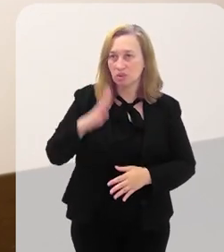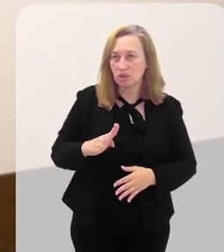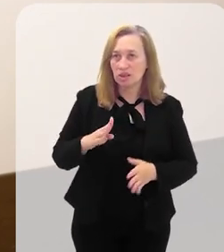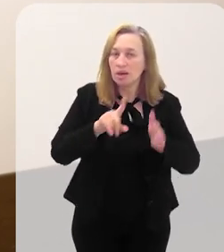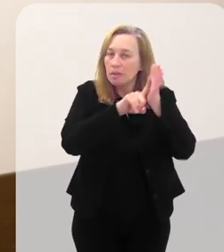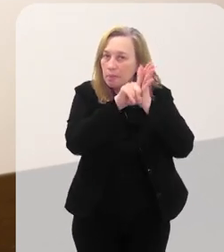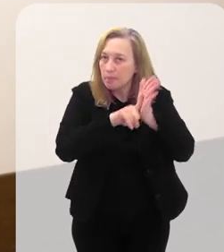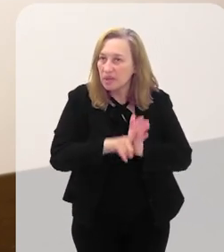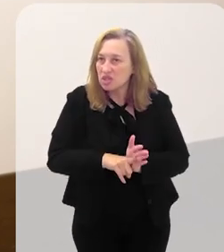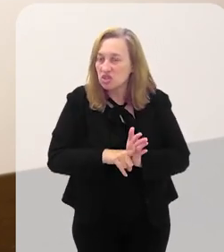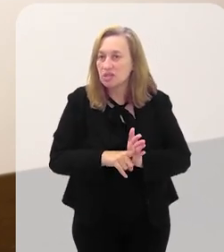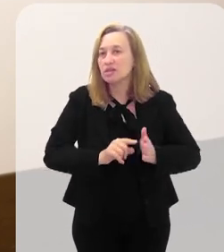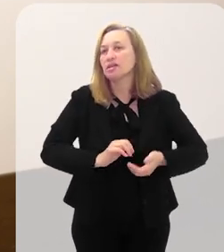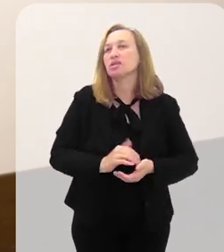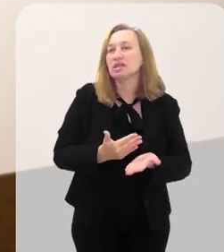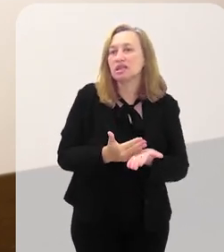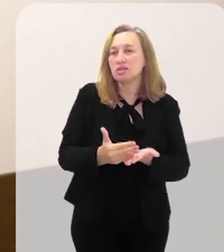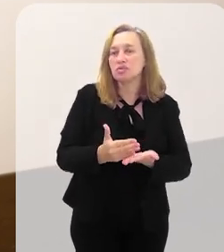pré-pesquisa.